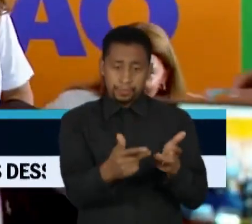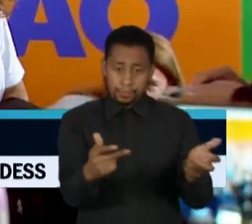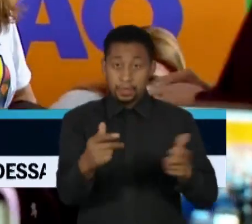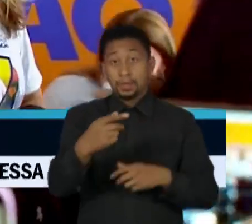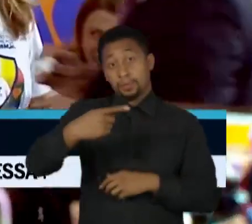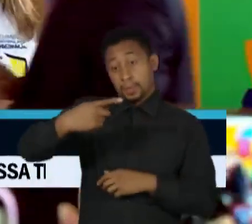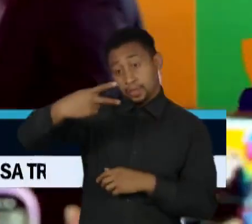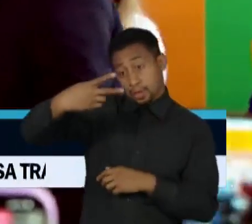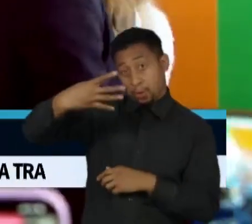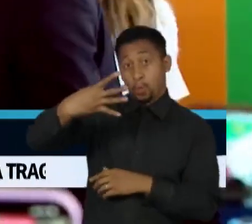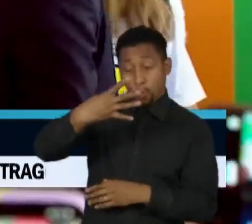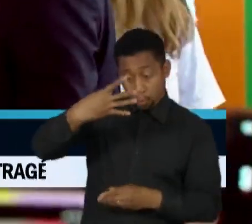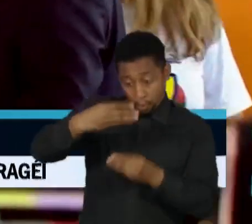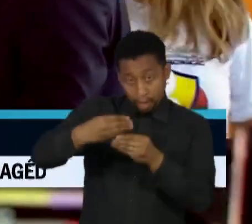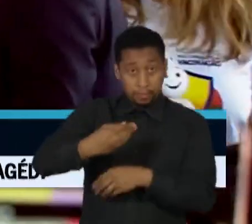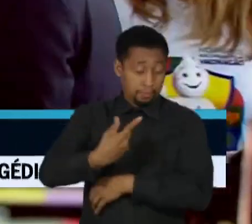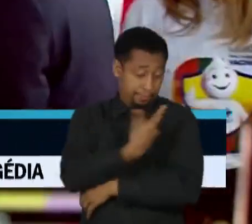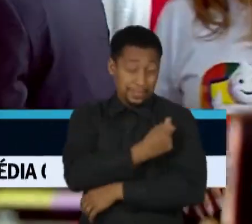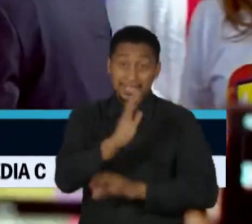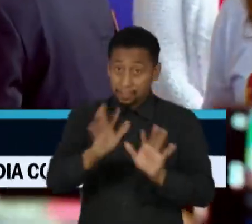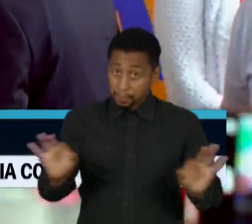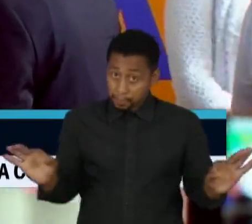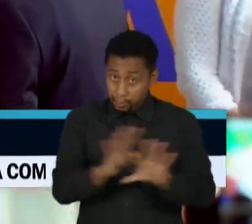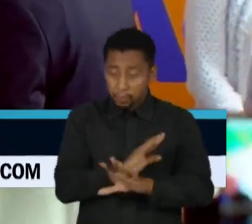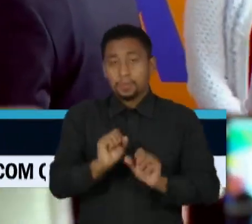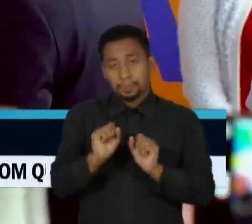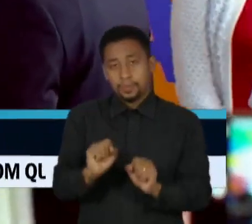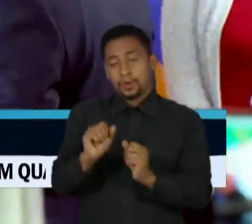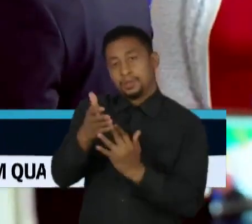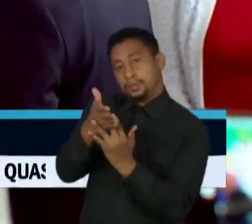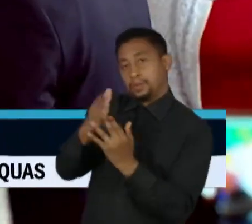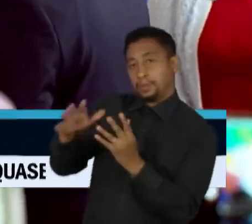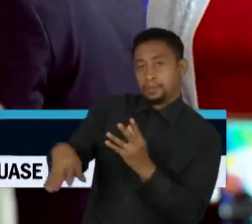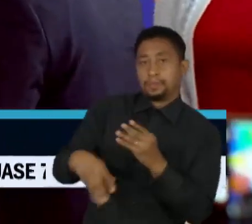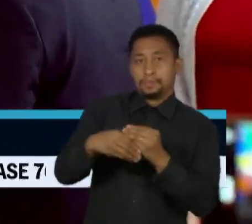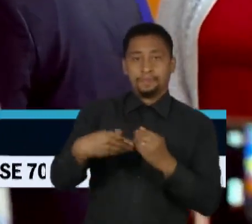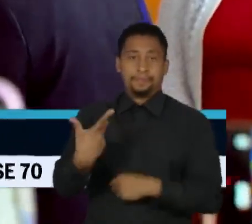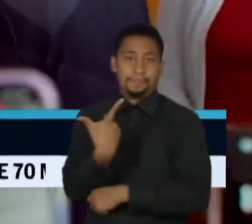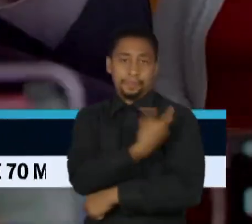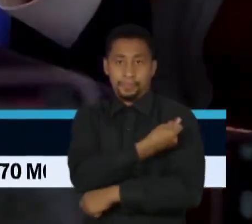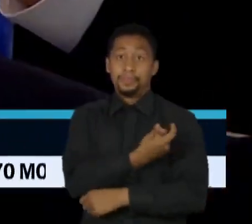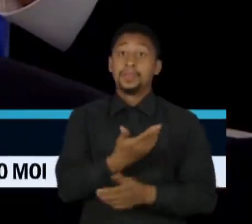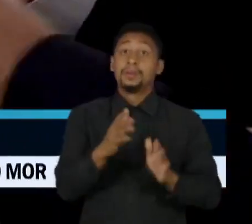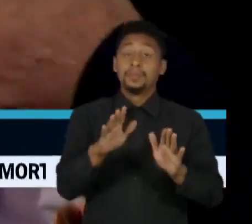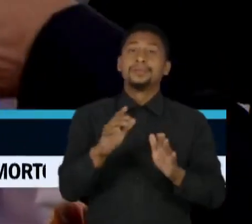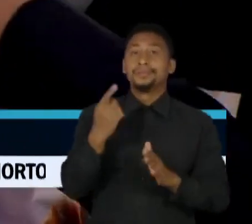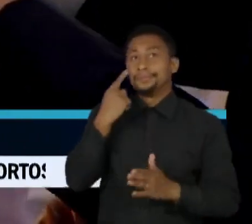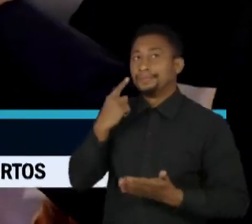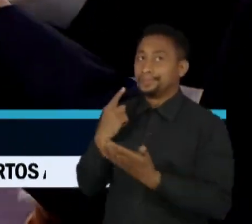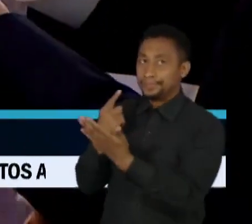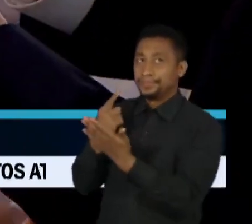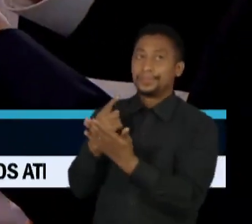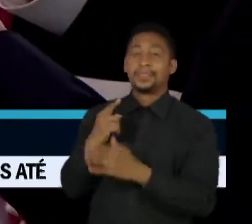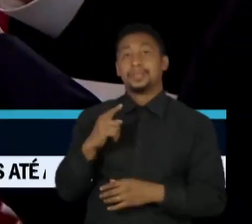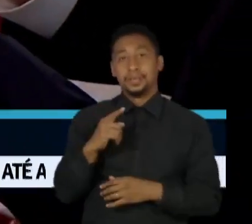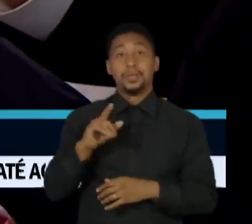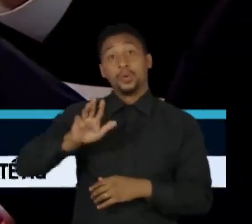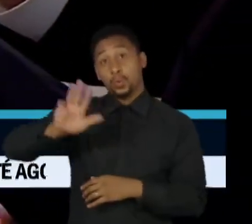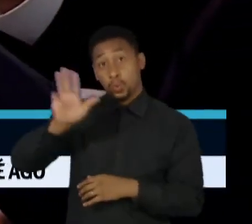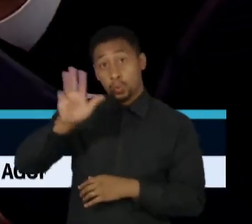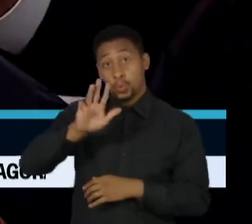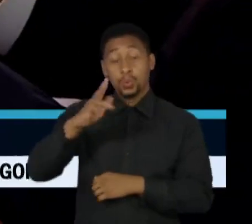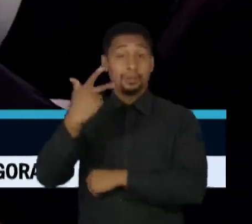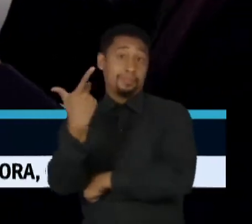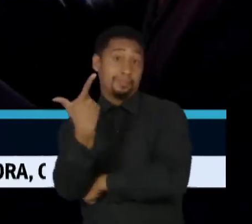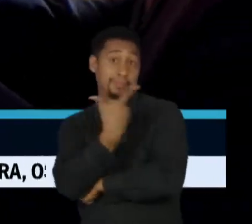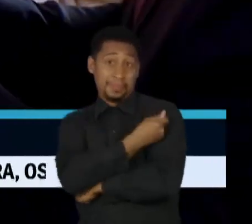caso do presidente Lula, que tem 77 anos. Ele participou do lançamento da campanha e foi vacinado com uma dose bivalente